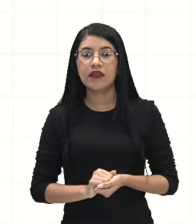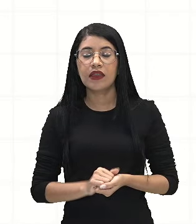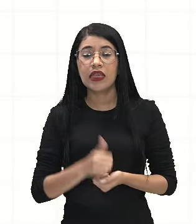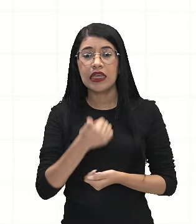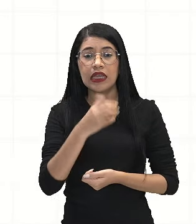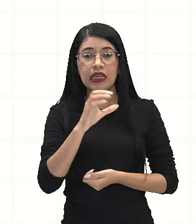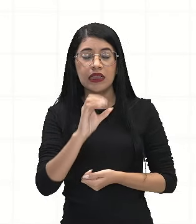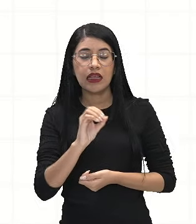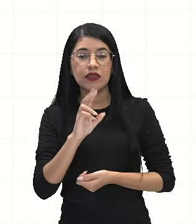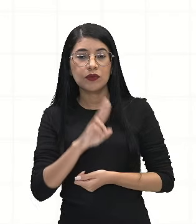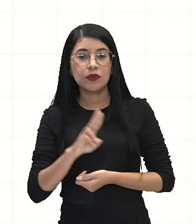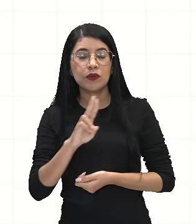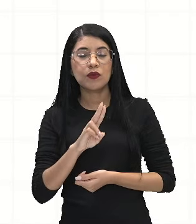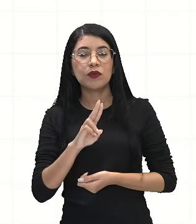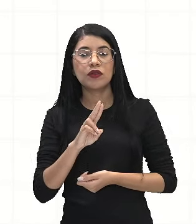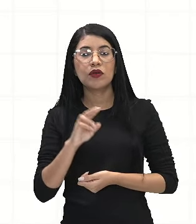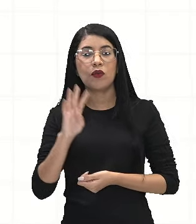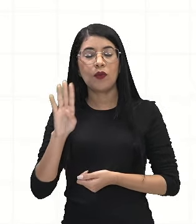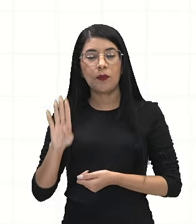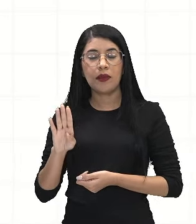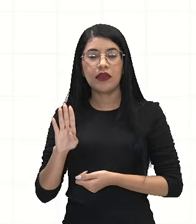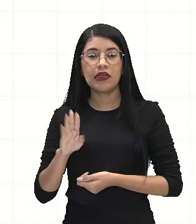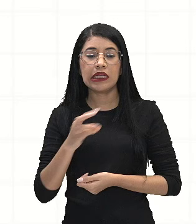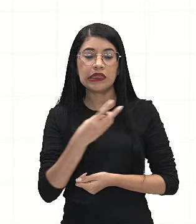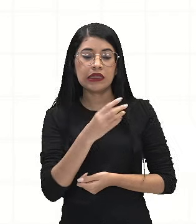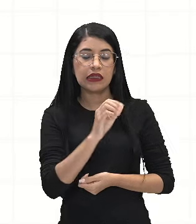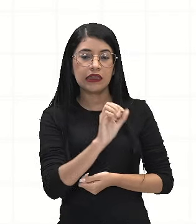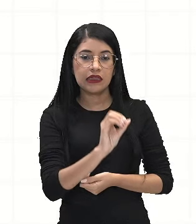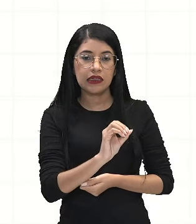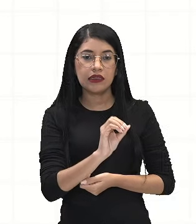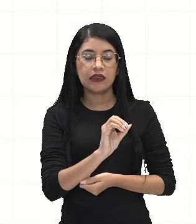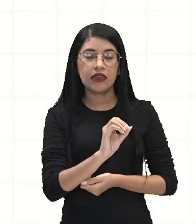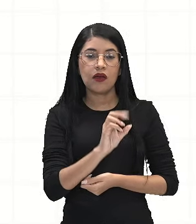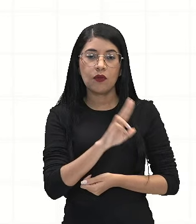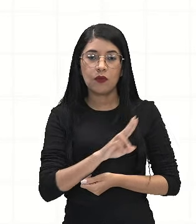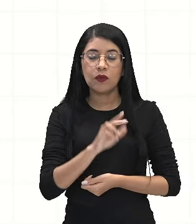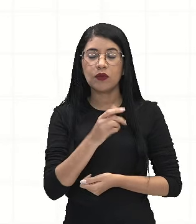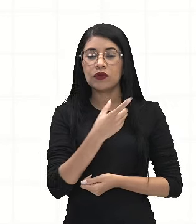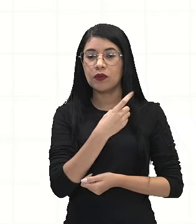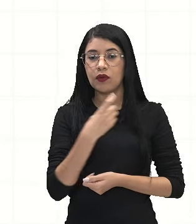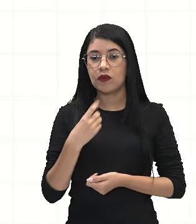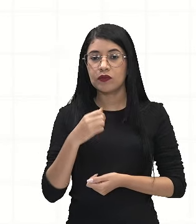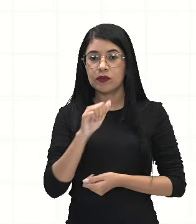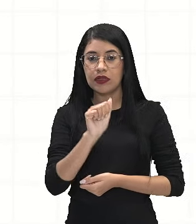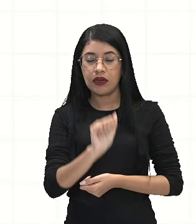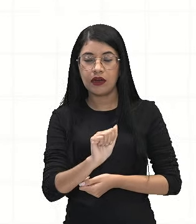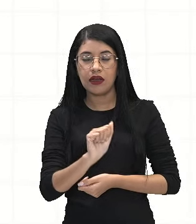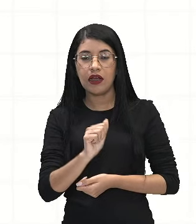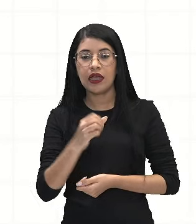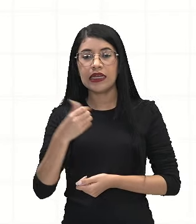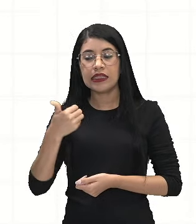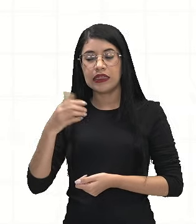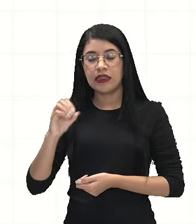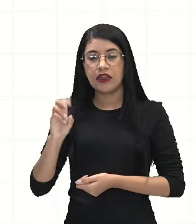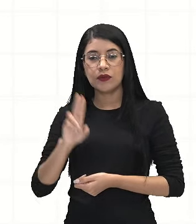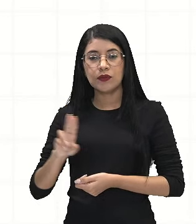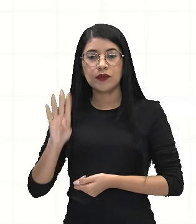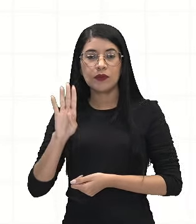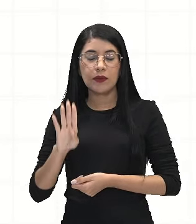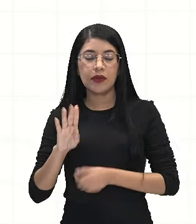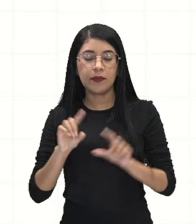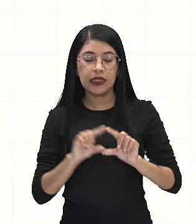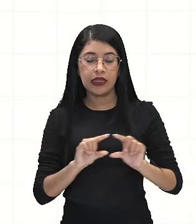10 homens utilizam o perfume B. E também a gente tem aqui nessa segunda linha os resultados das